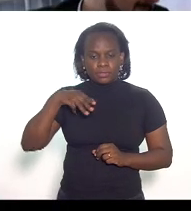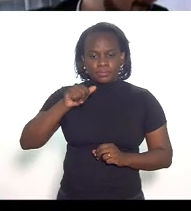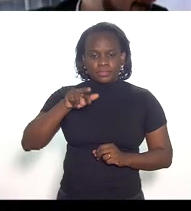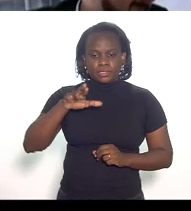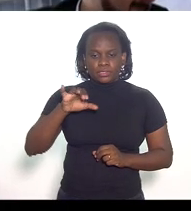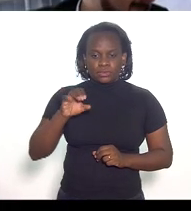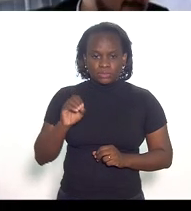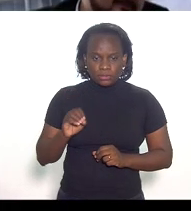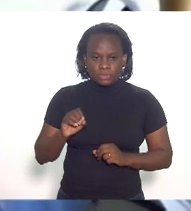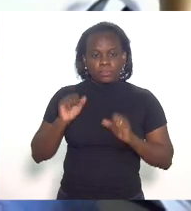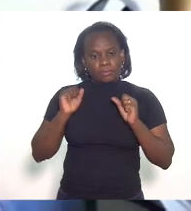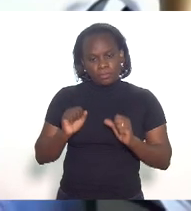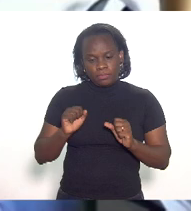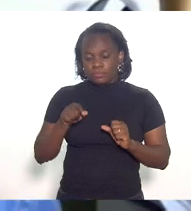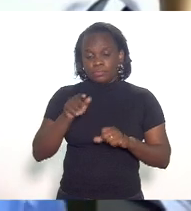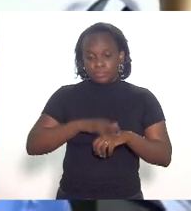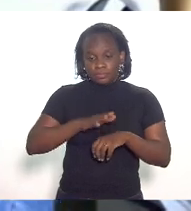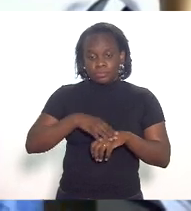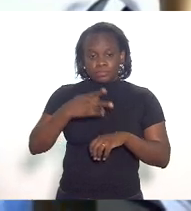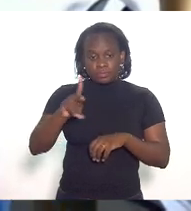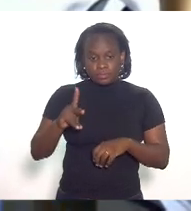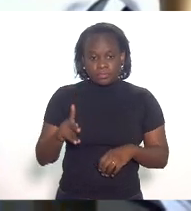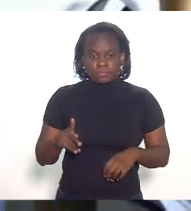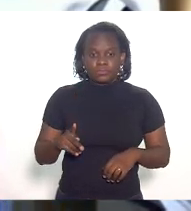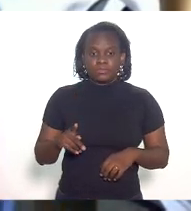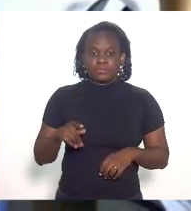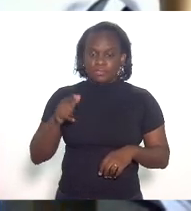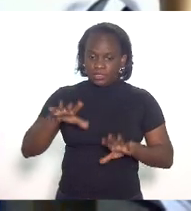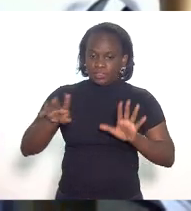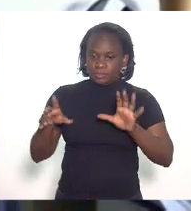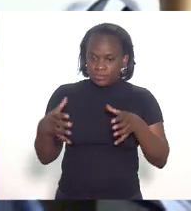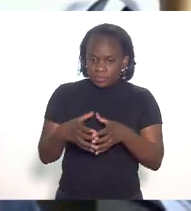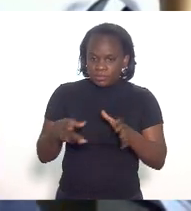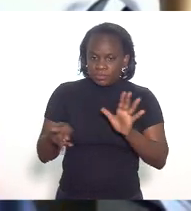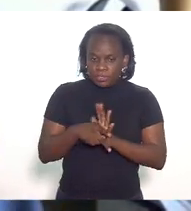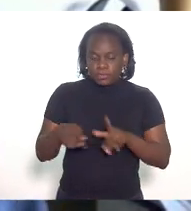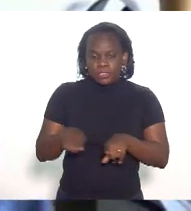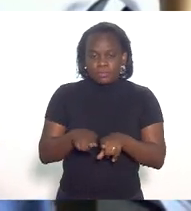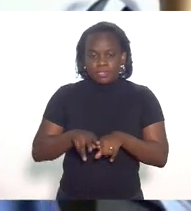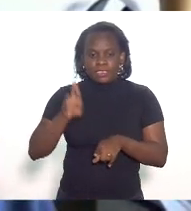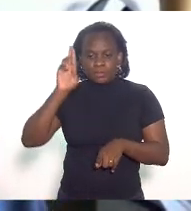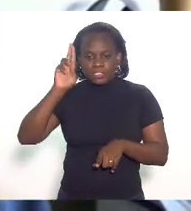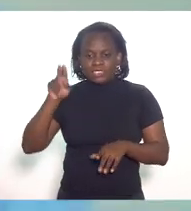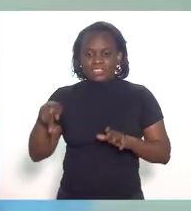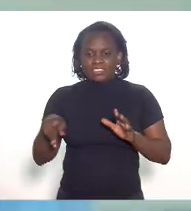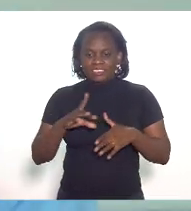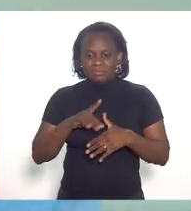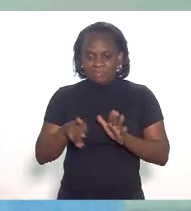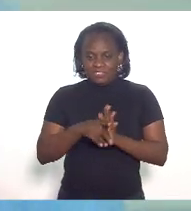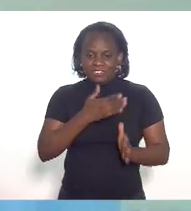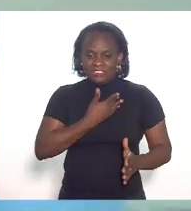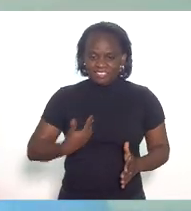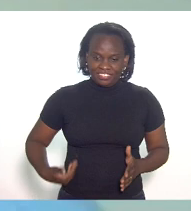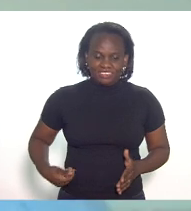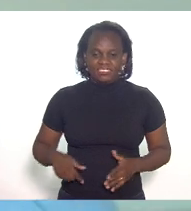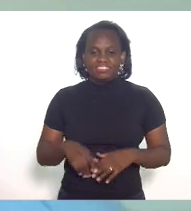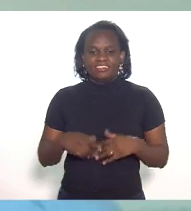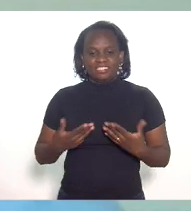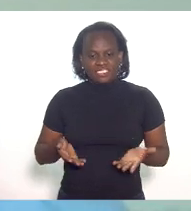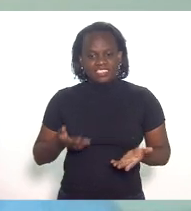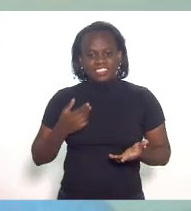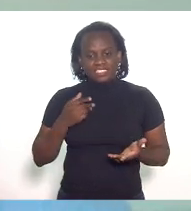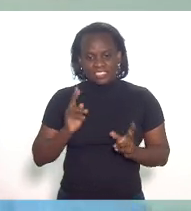Pacheco vossa excelência além de membro da comissão a líder do governo eu falo sempre pela